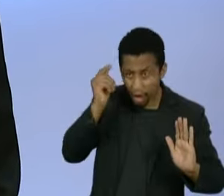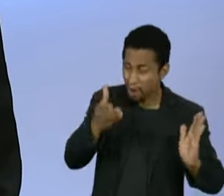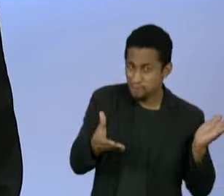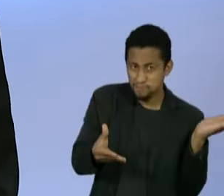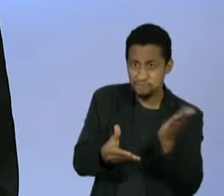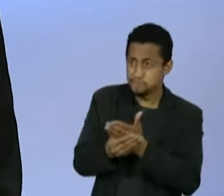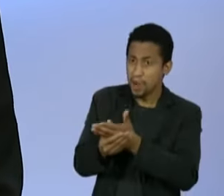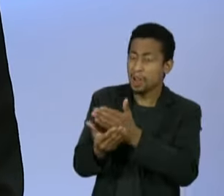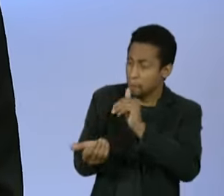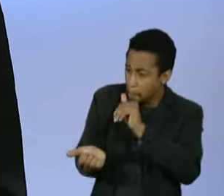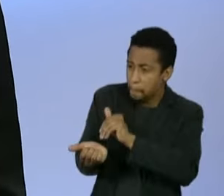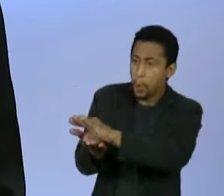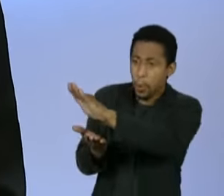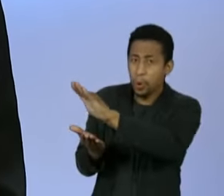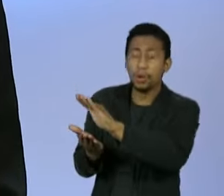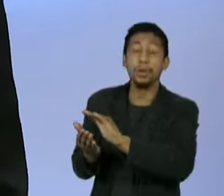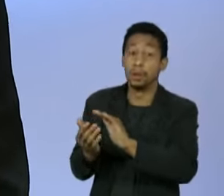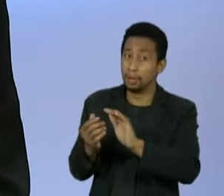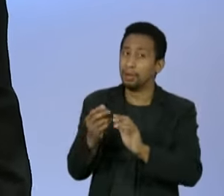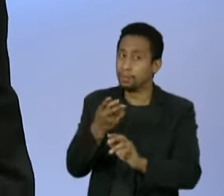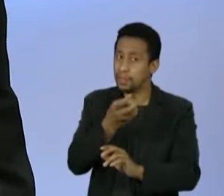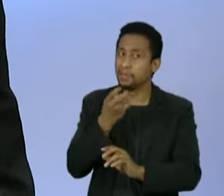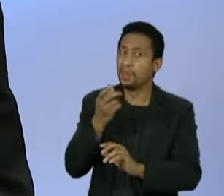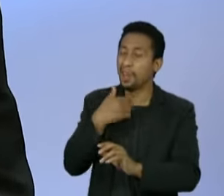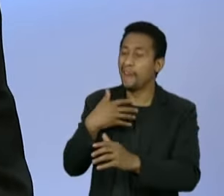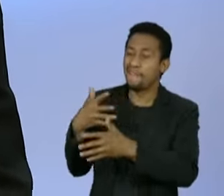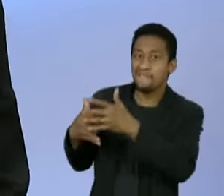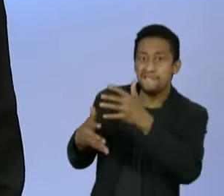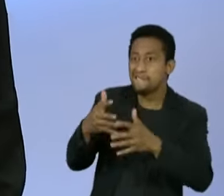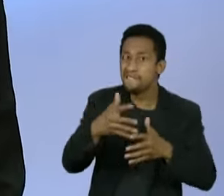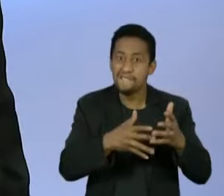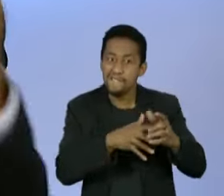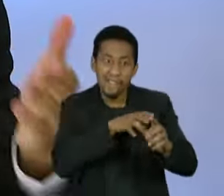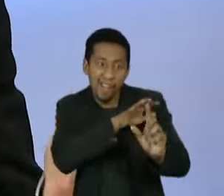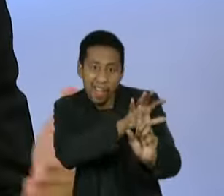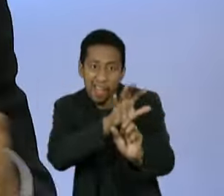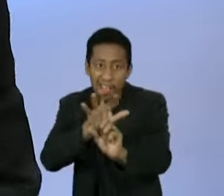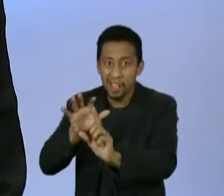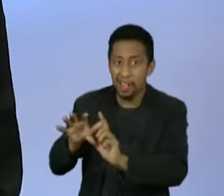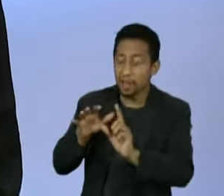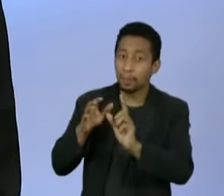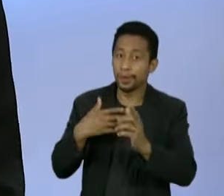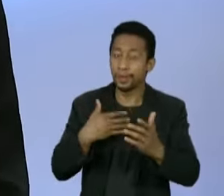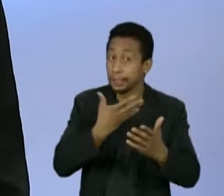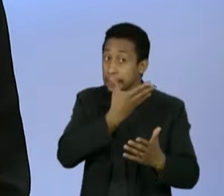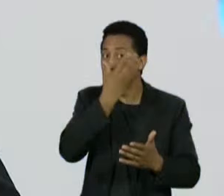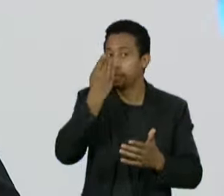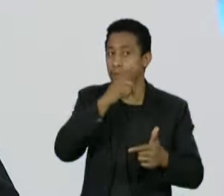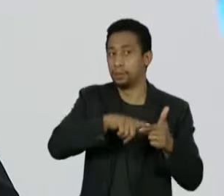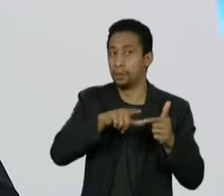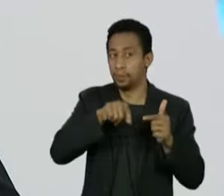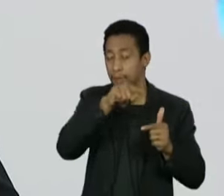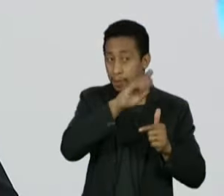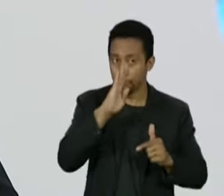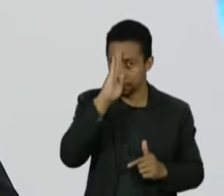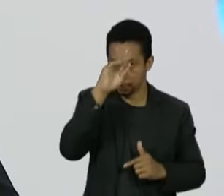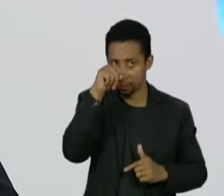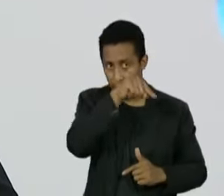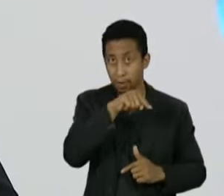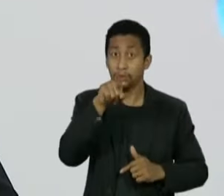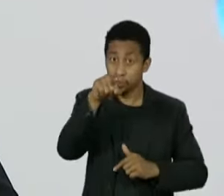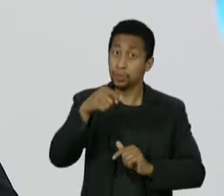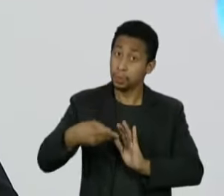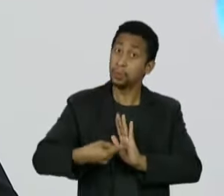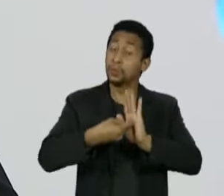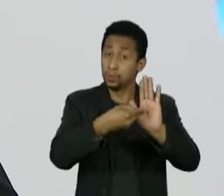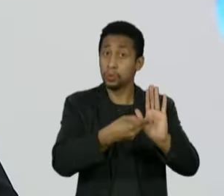de fumaça e que ministros devem ser investigados por fatos concretos. Bem, corta para 2019, o senhor apresentou um pedido de impeachment contra